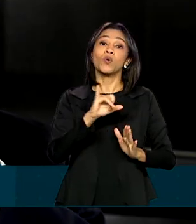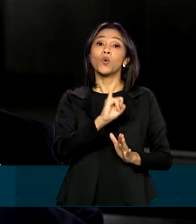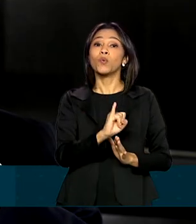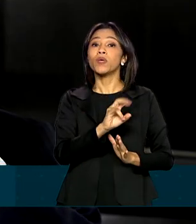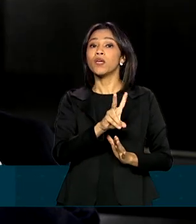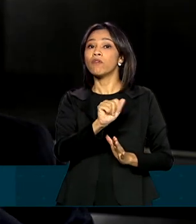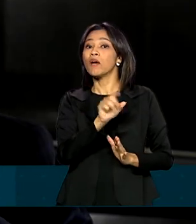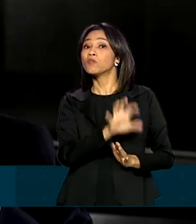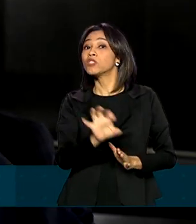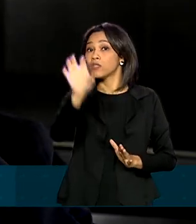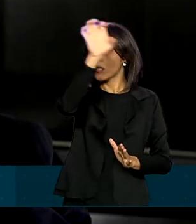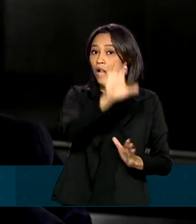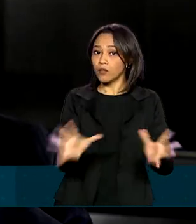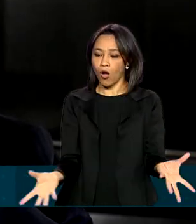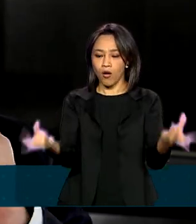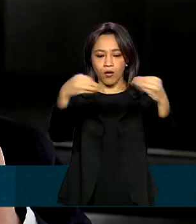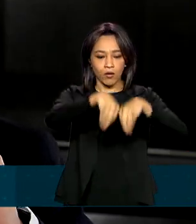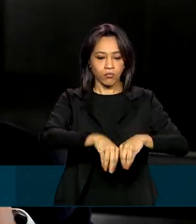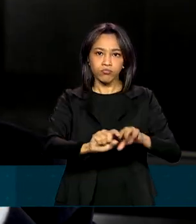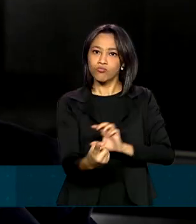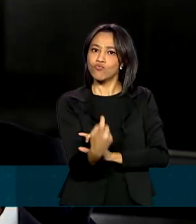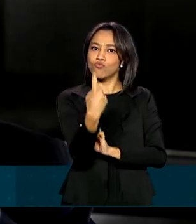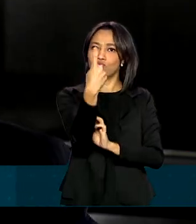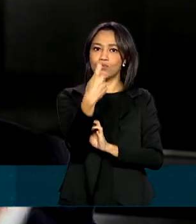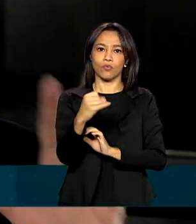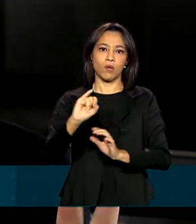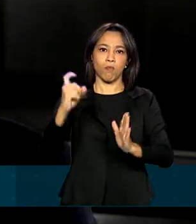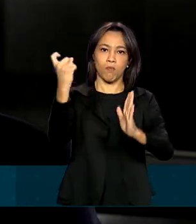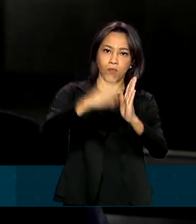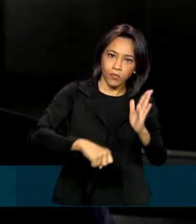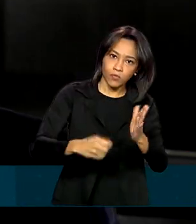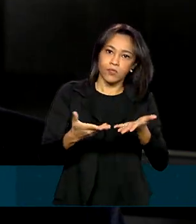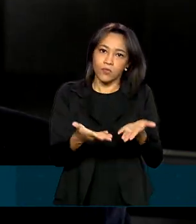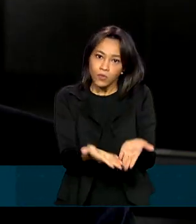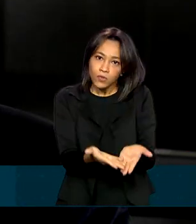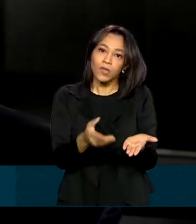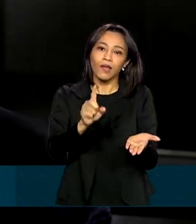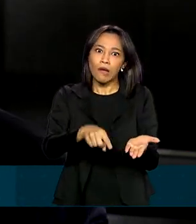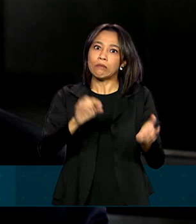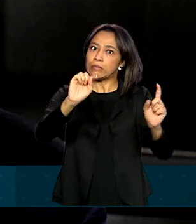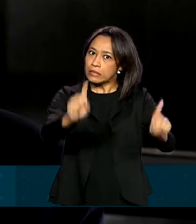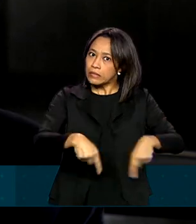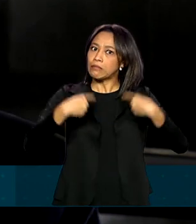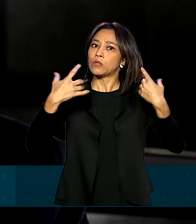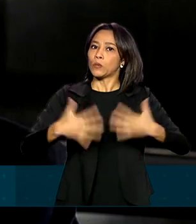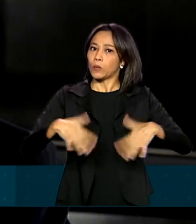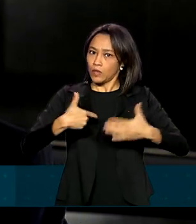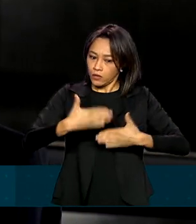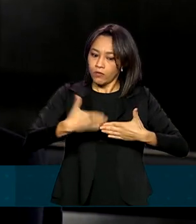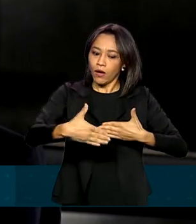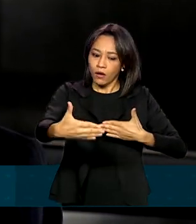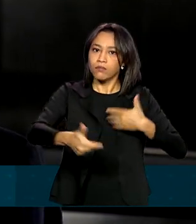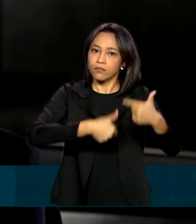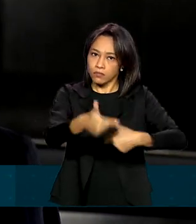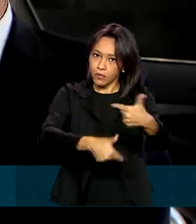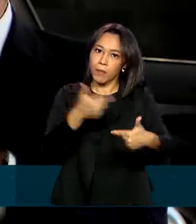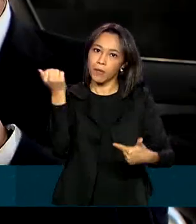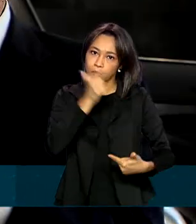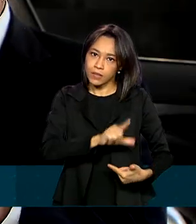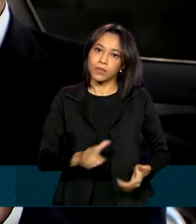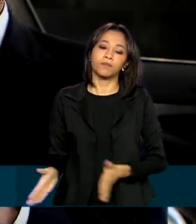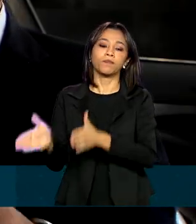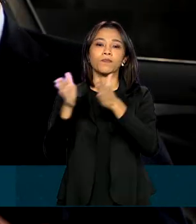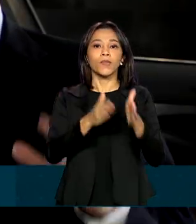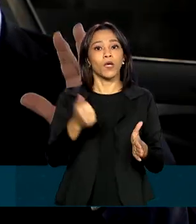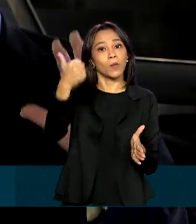estaduais, e aí sim temos um regime único, um IVA integrado, que é o grande desafio que nós vamos trabalhar juntos para atingir. É